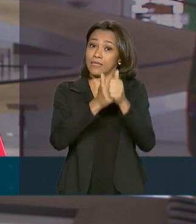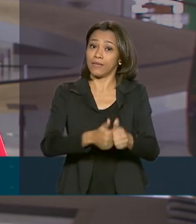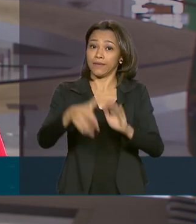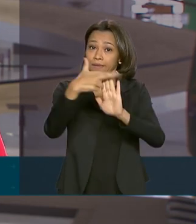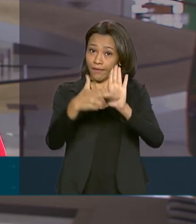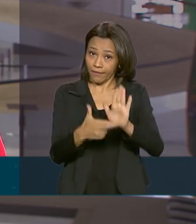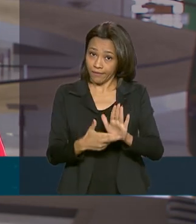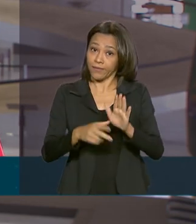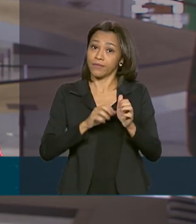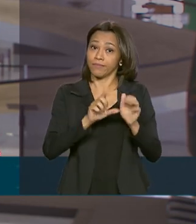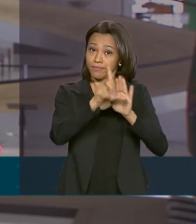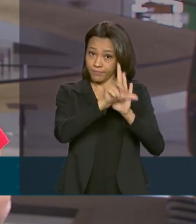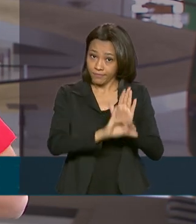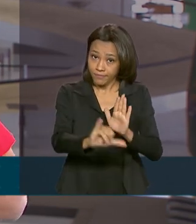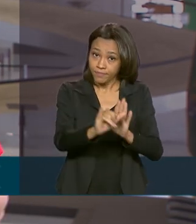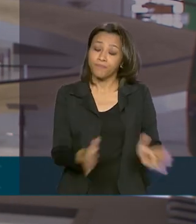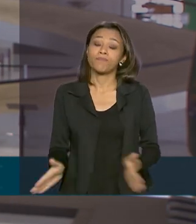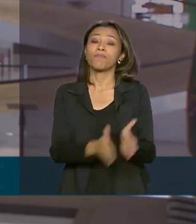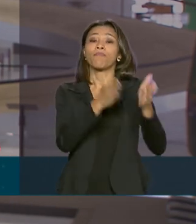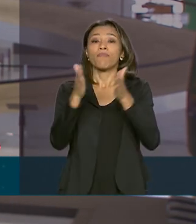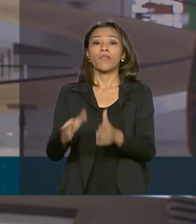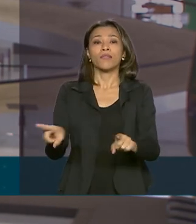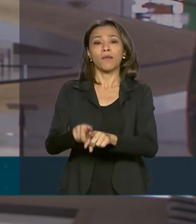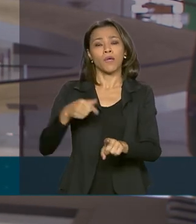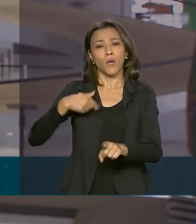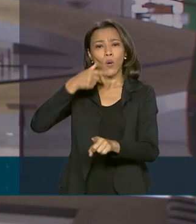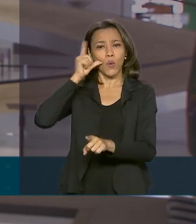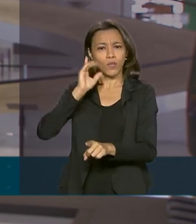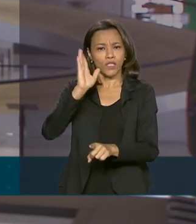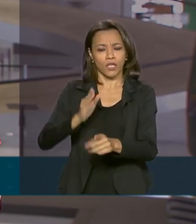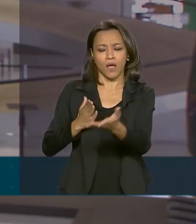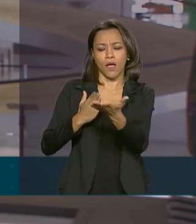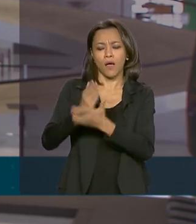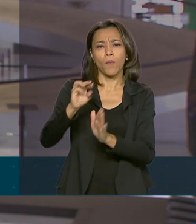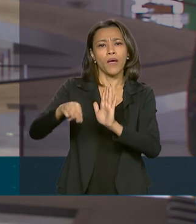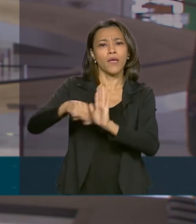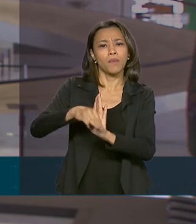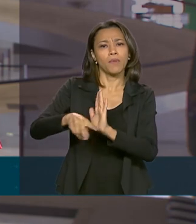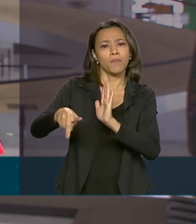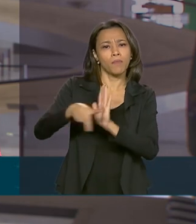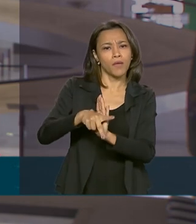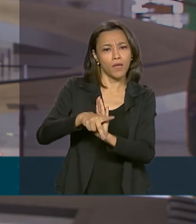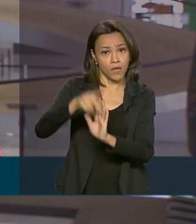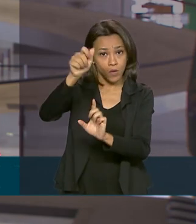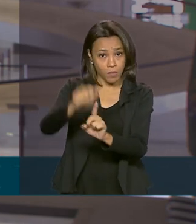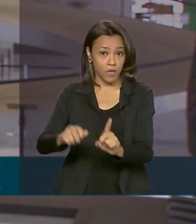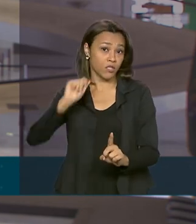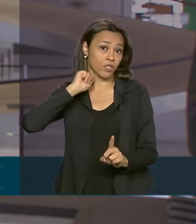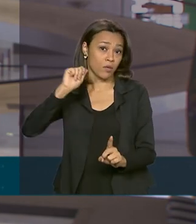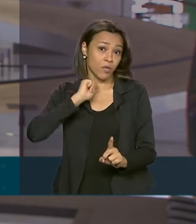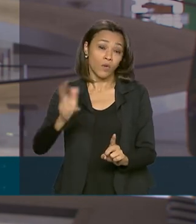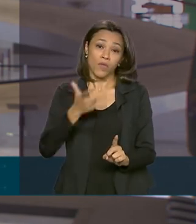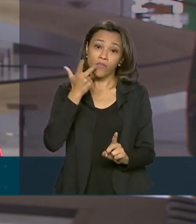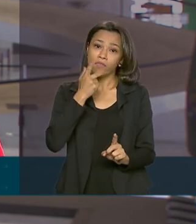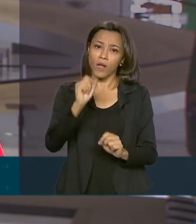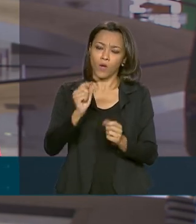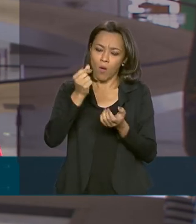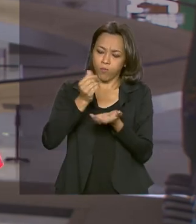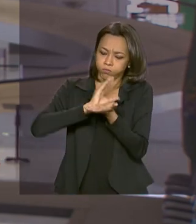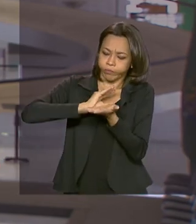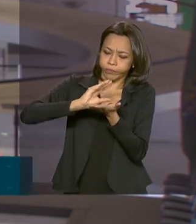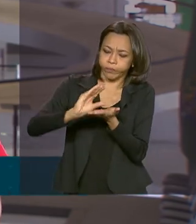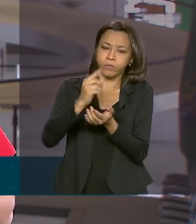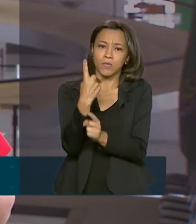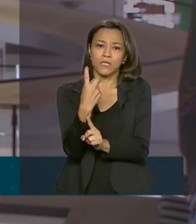Também ontem, o presidente Jair Bolsonaro sancionou a medida provisória editada em abril, que confirma os repasses de até 16